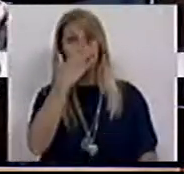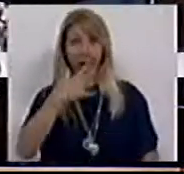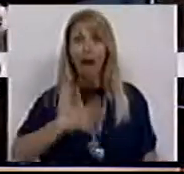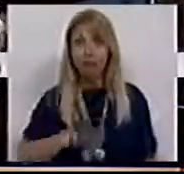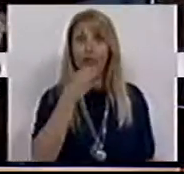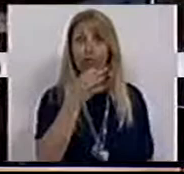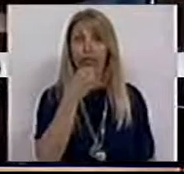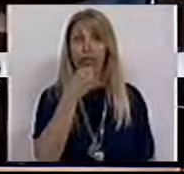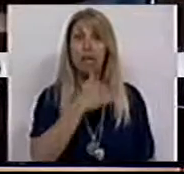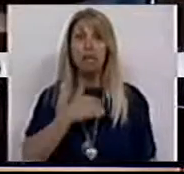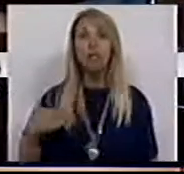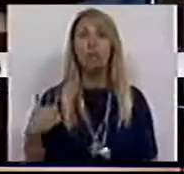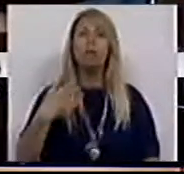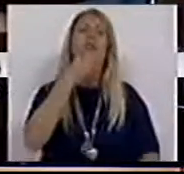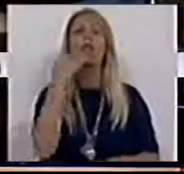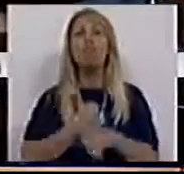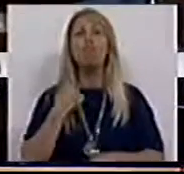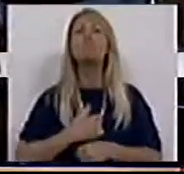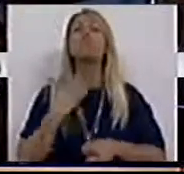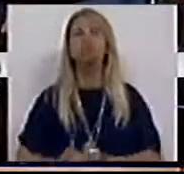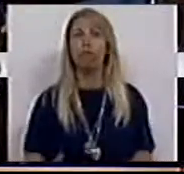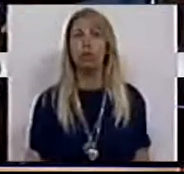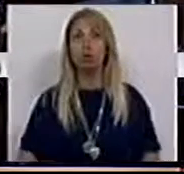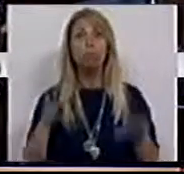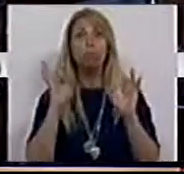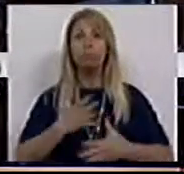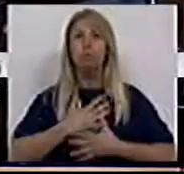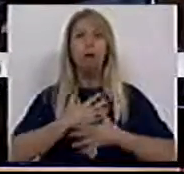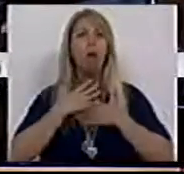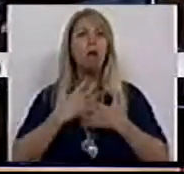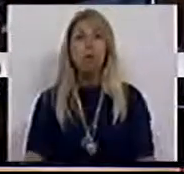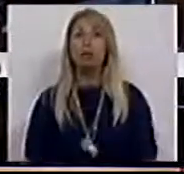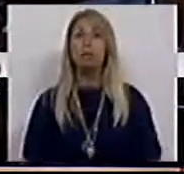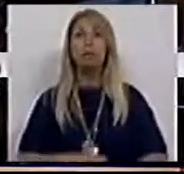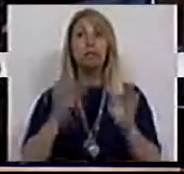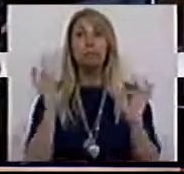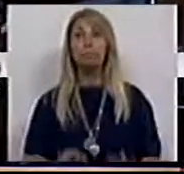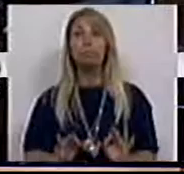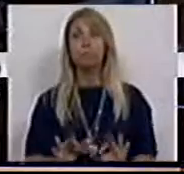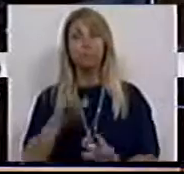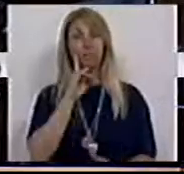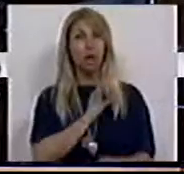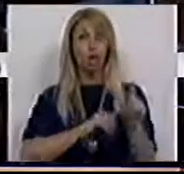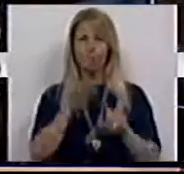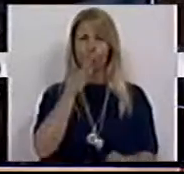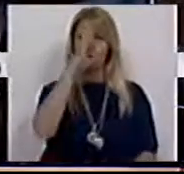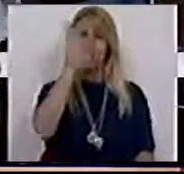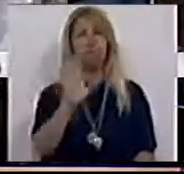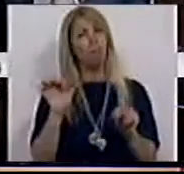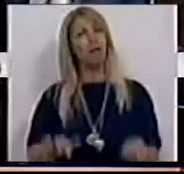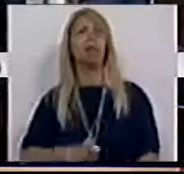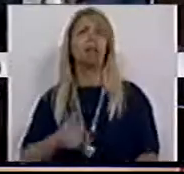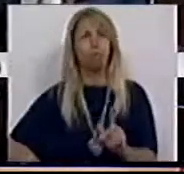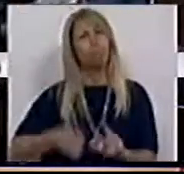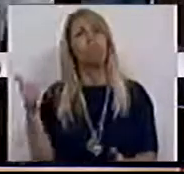falemos dos profissionais completamente estenuados. E a Sra. Deputada sabe aqui melhor do que